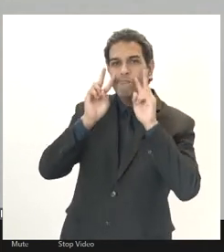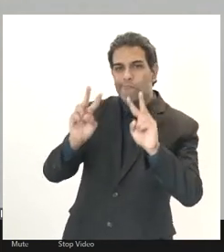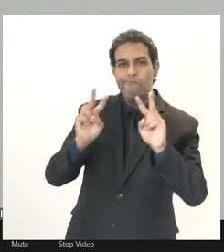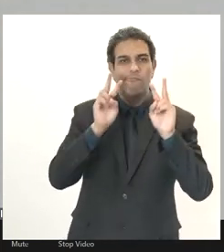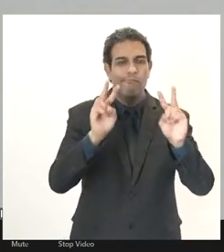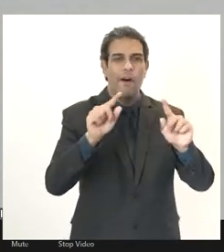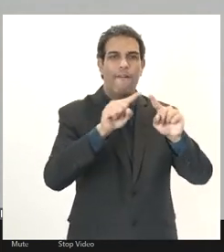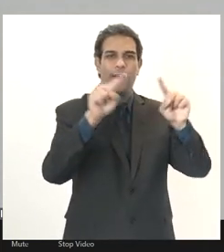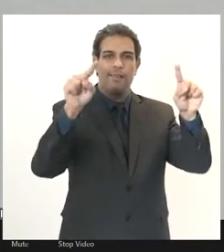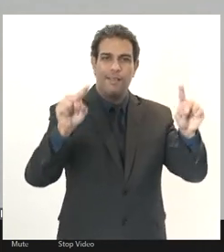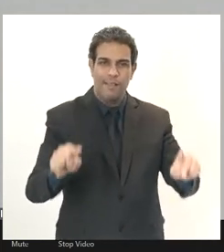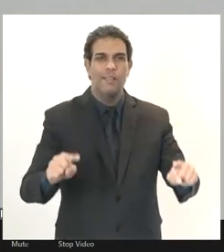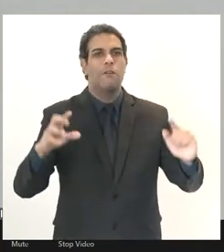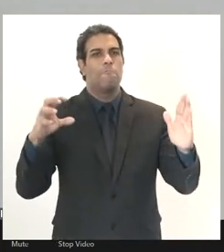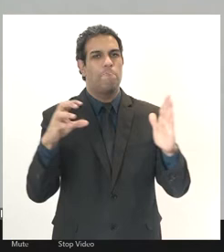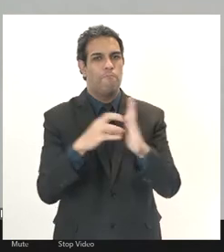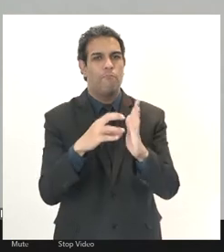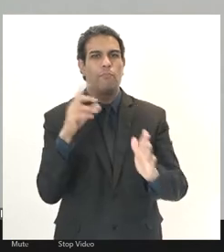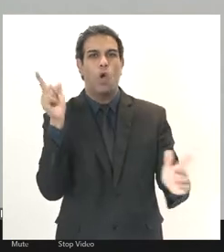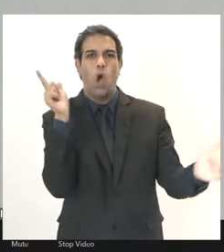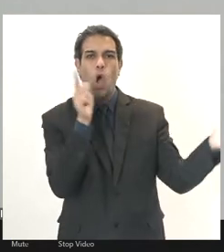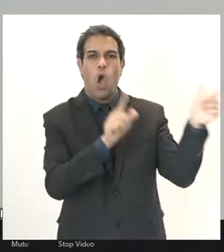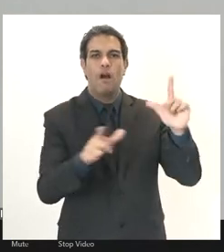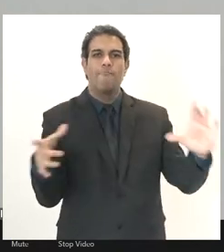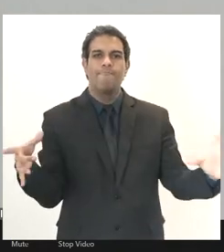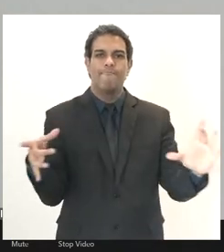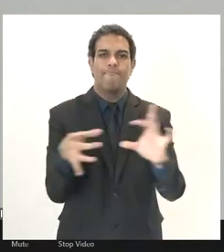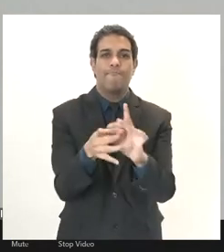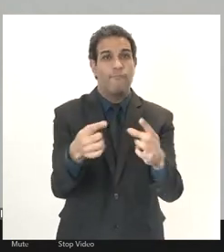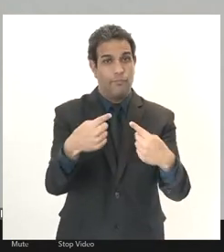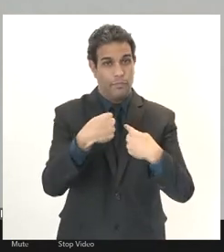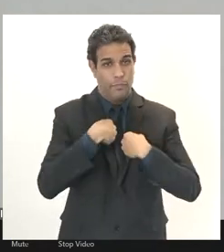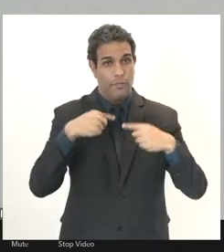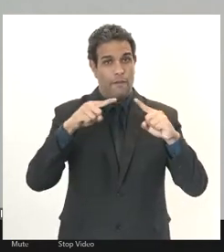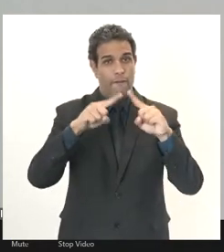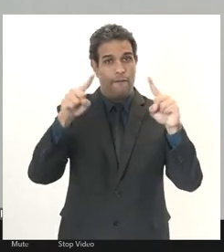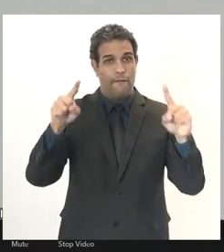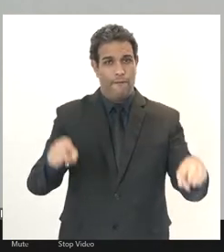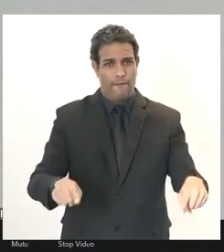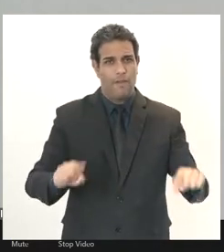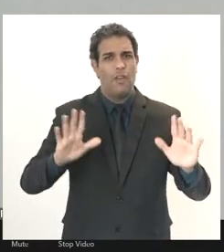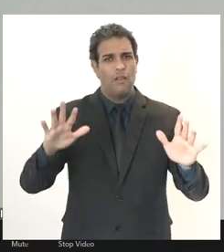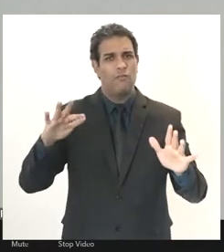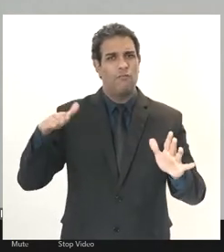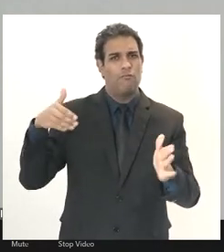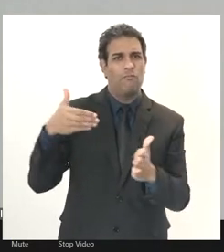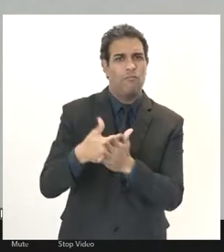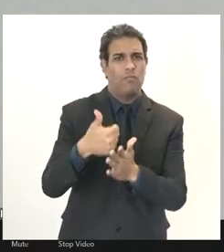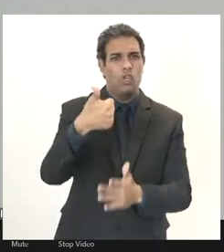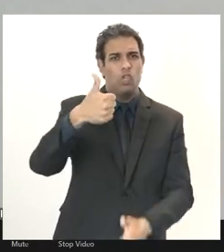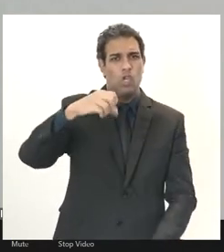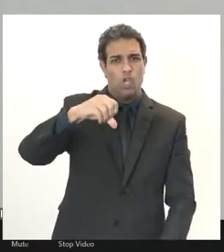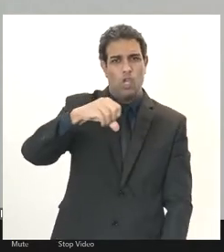públicos né se unam eu sou servidor público desde 1976